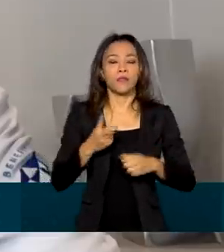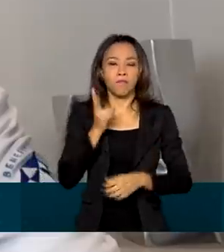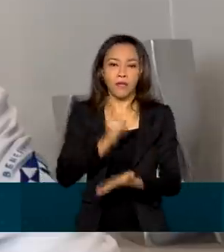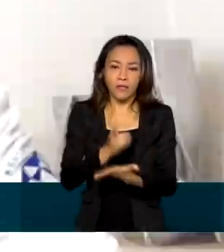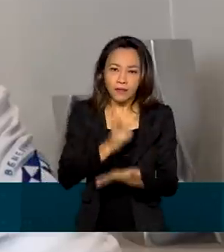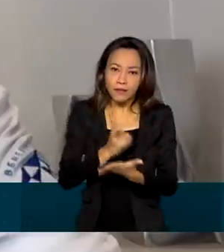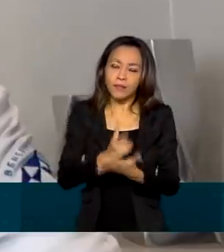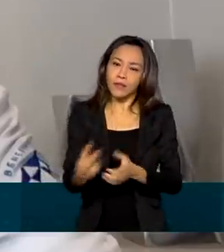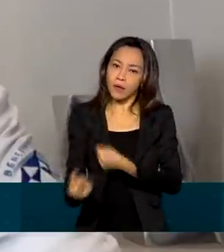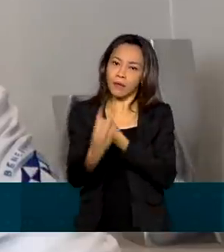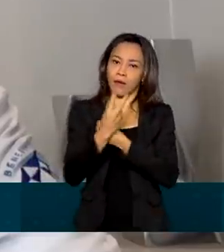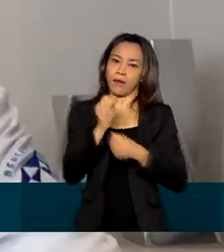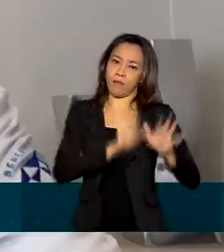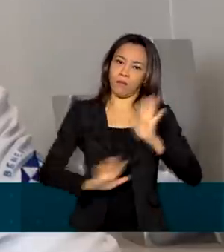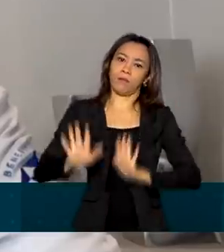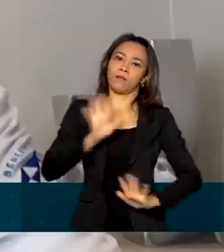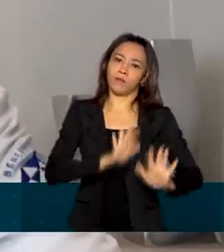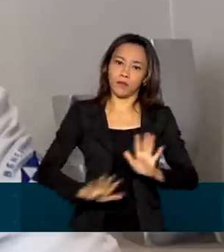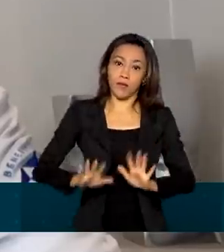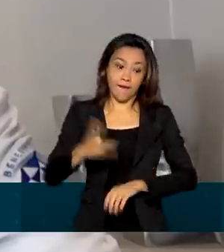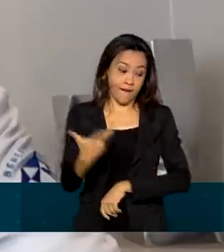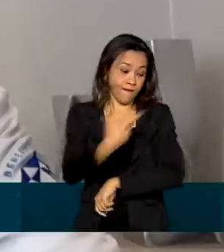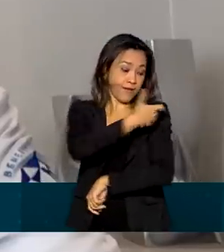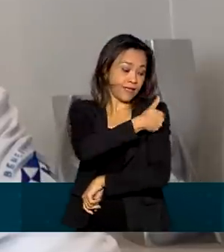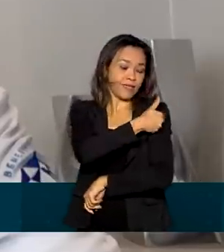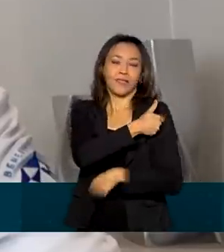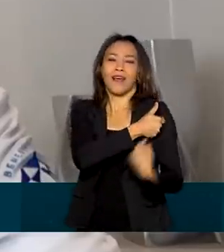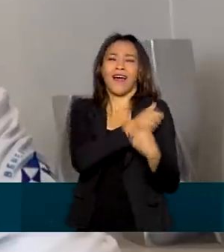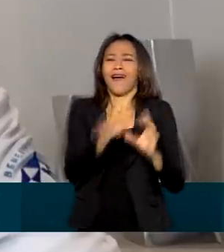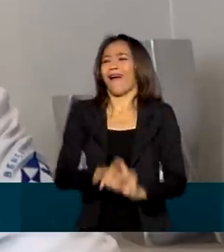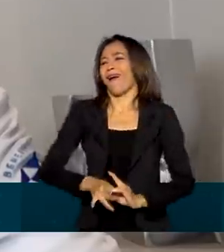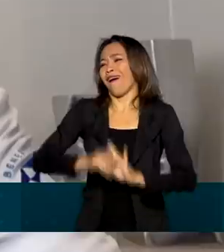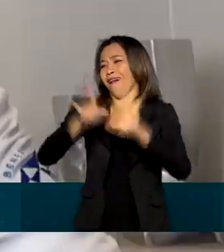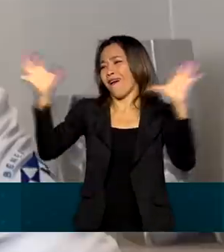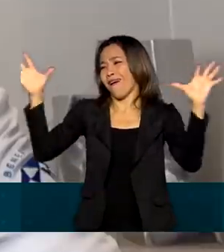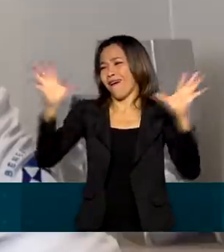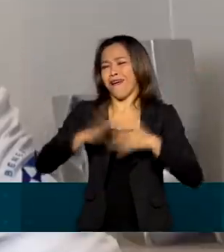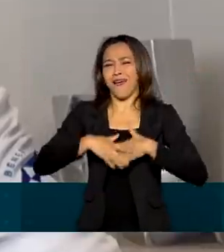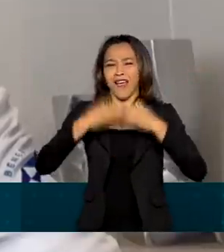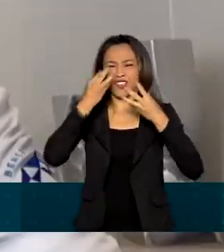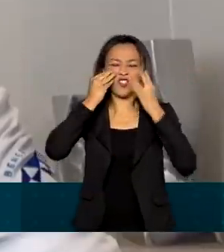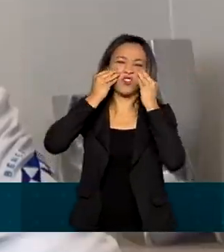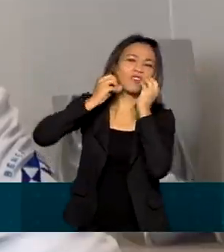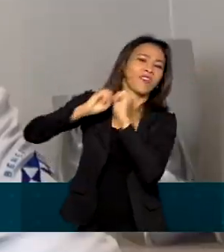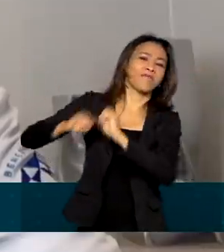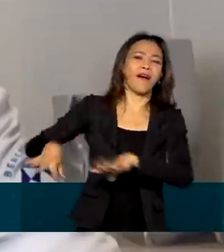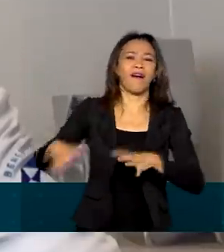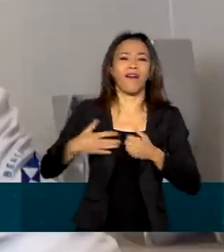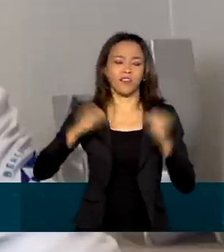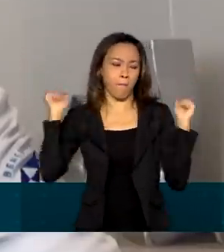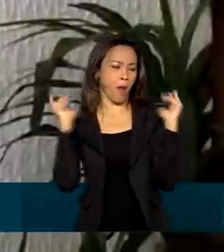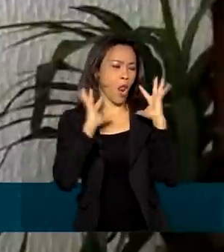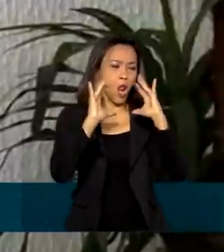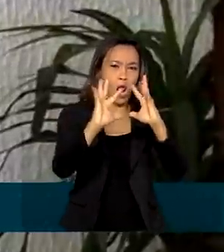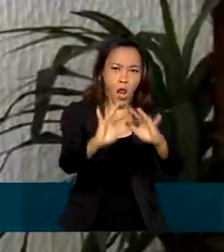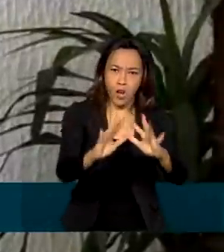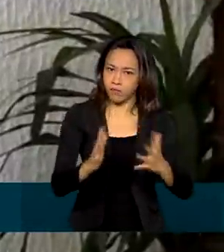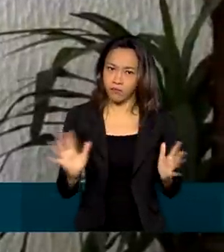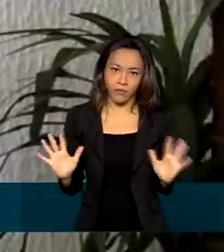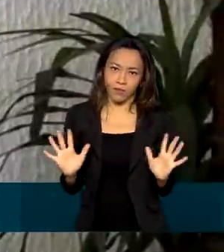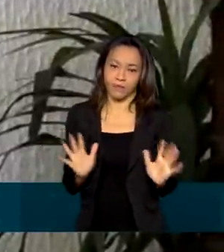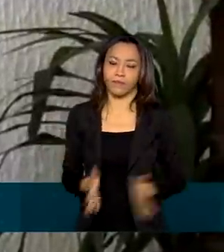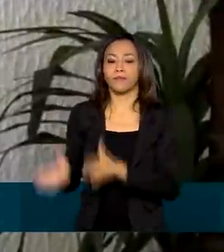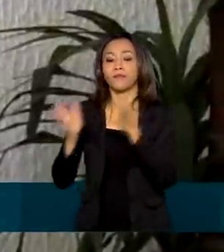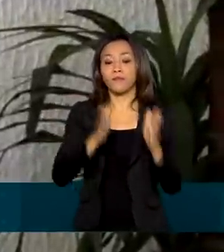preventivas. A vacina não pode ser considerada uma liberação para baixar a guarda ou para frequentar aglomerações. Nós vamos